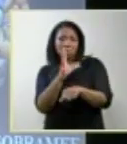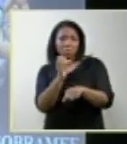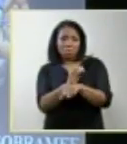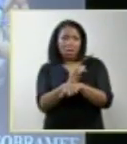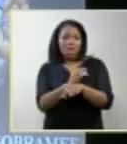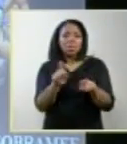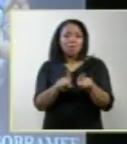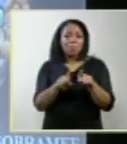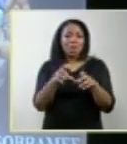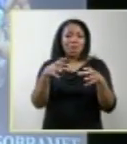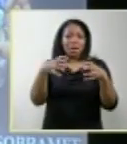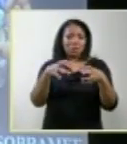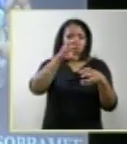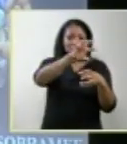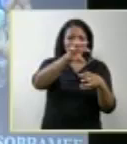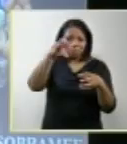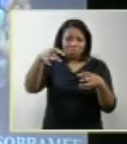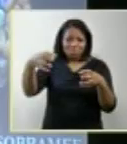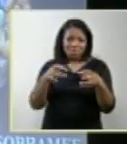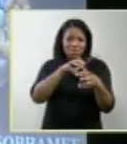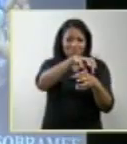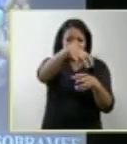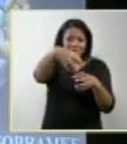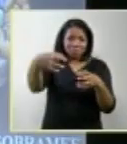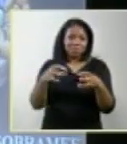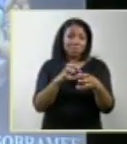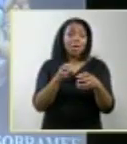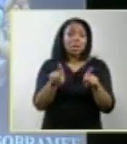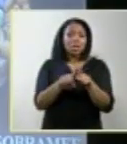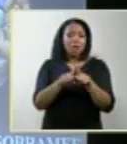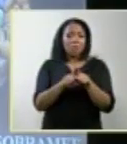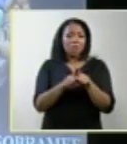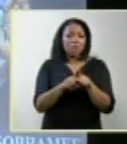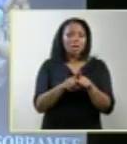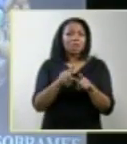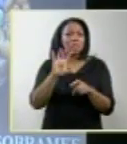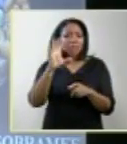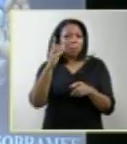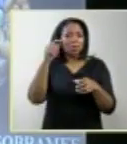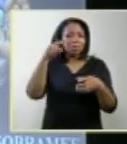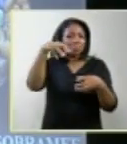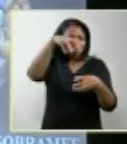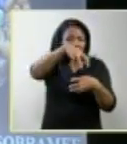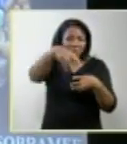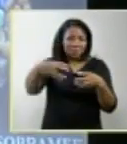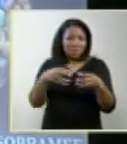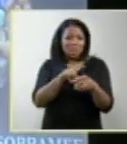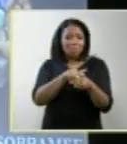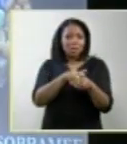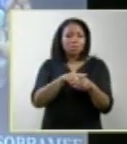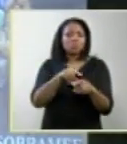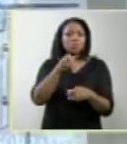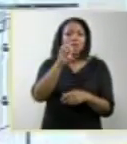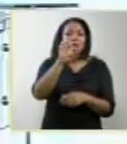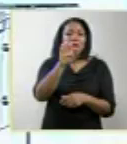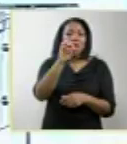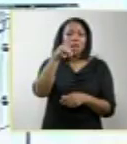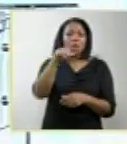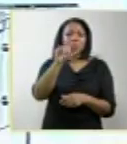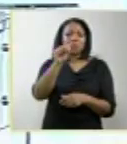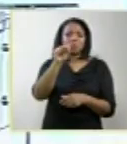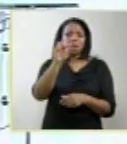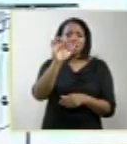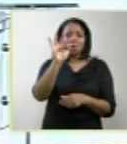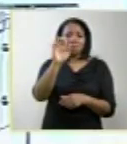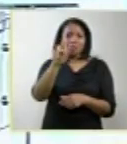região do cerebelo, truco cerebral, e um pedacinho do lóbulo temporal, que faz parte dos hemisférios cerebrais. Então, isso não é